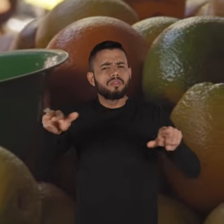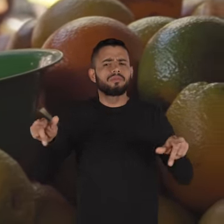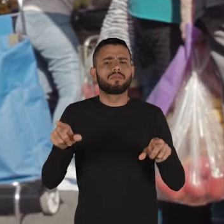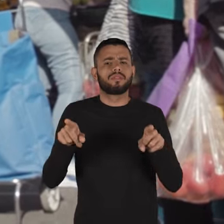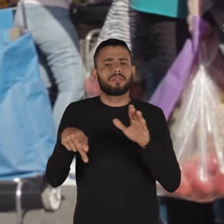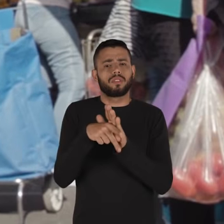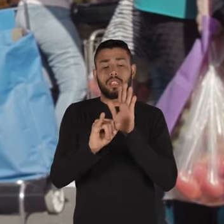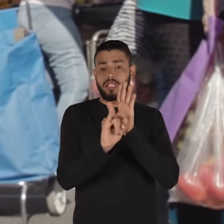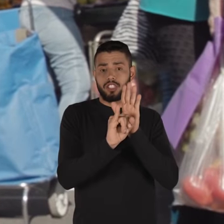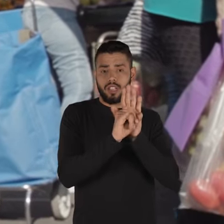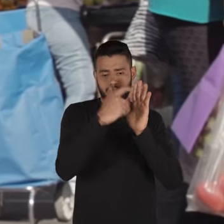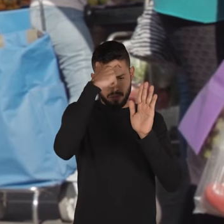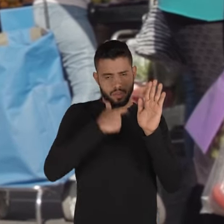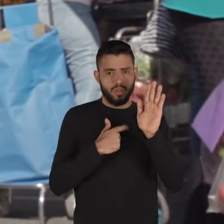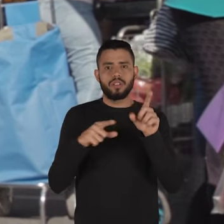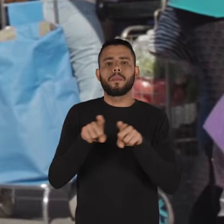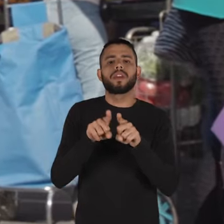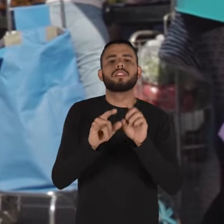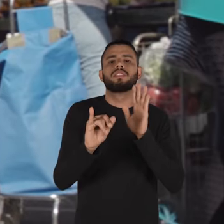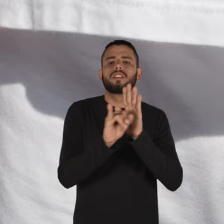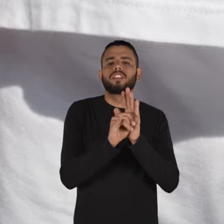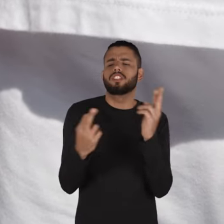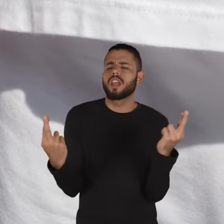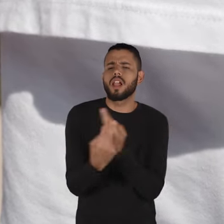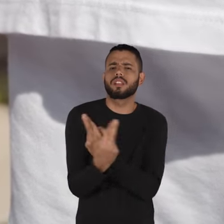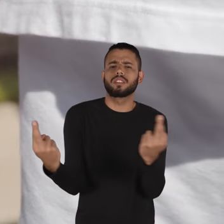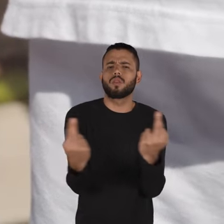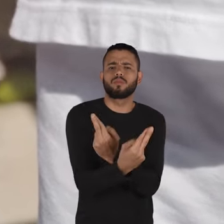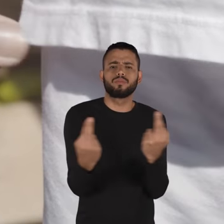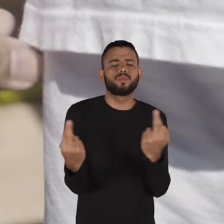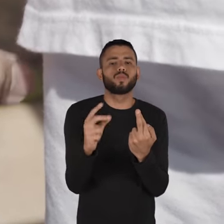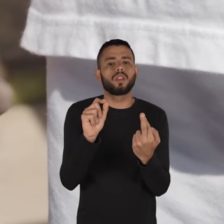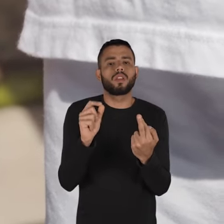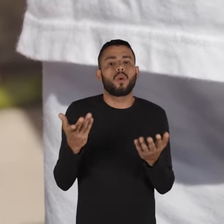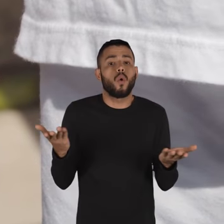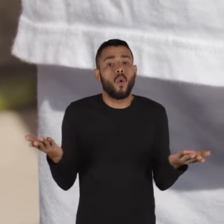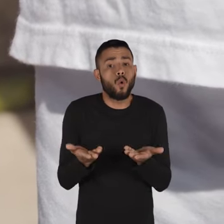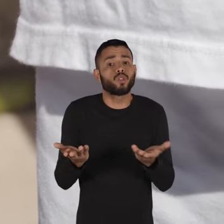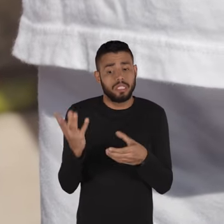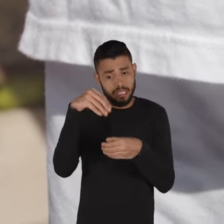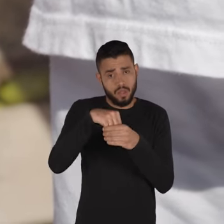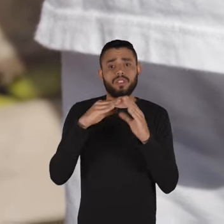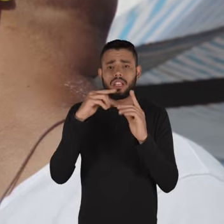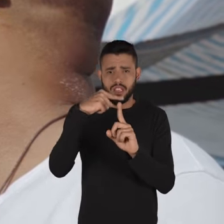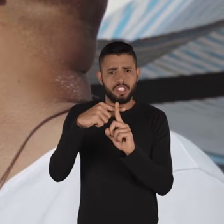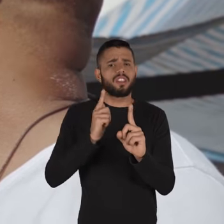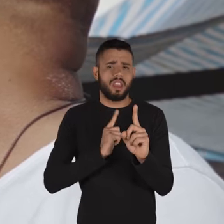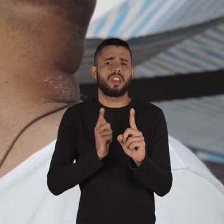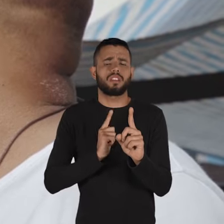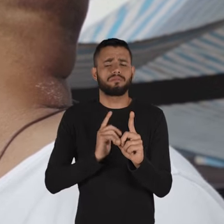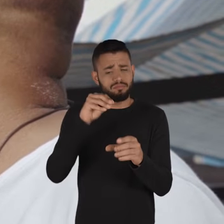expressões de identidade pessoal e de identidades de relação estão hoje dentro da igreja